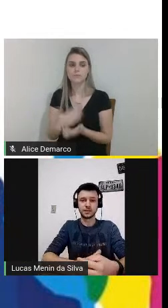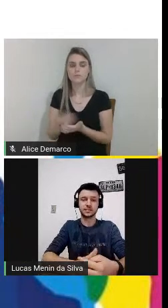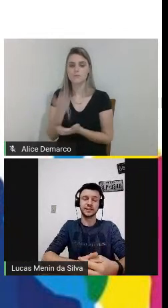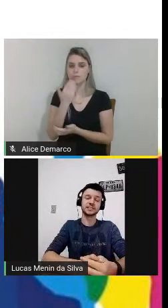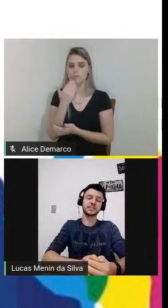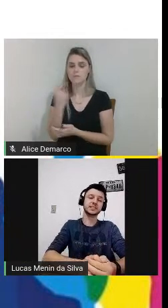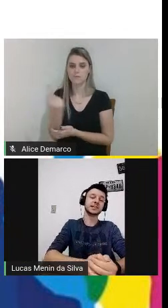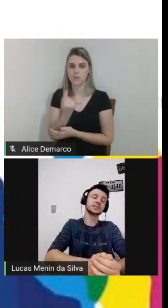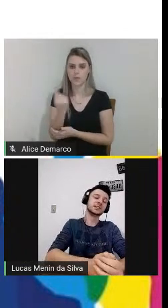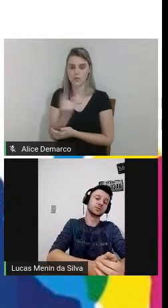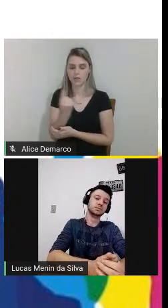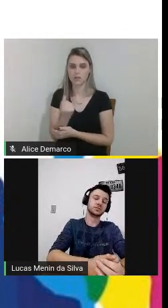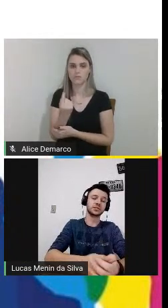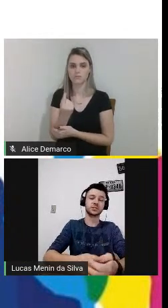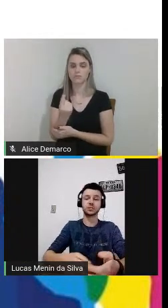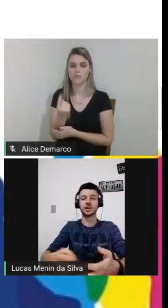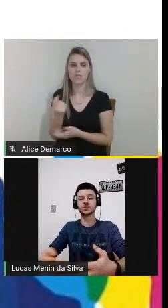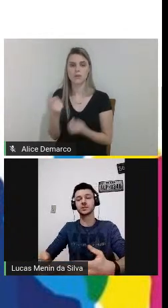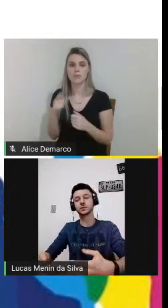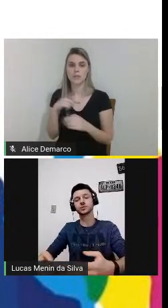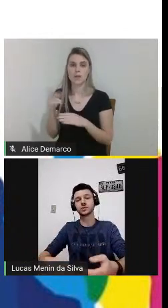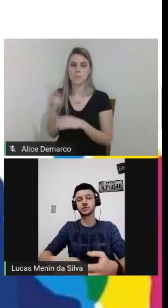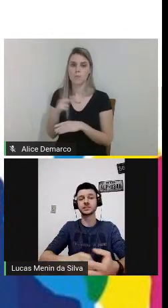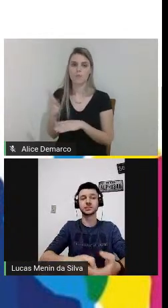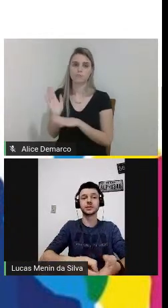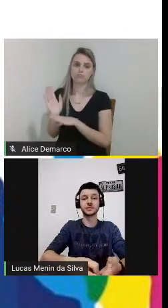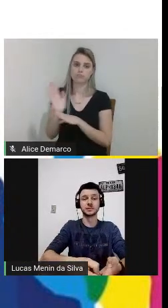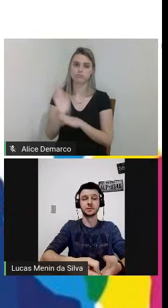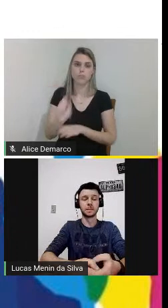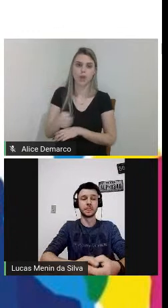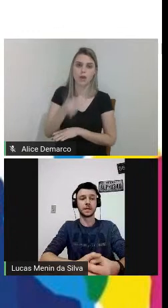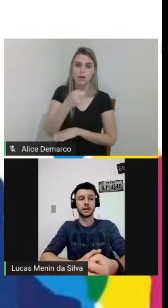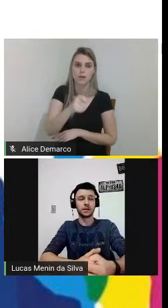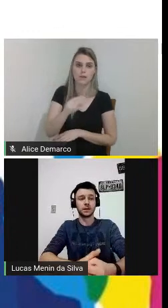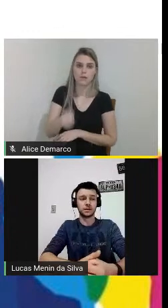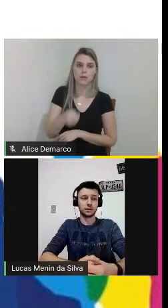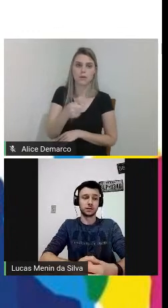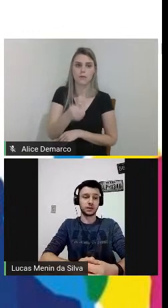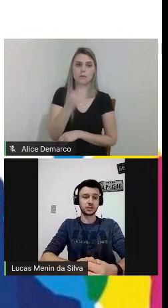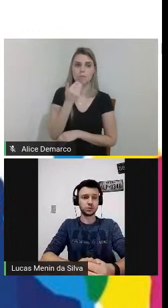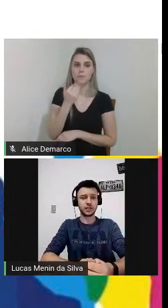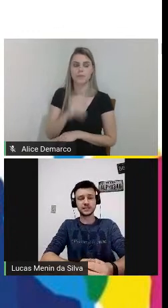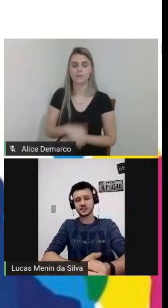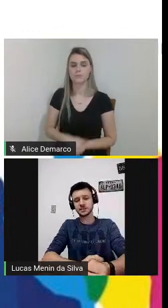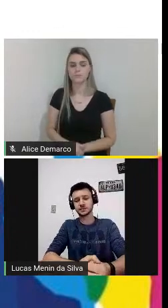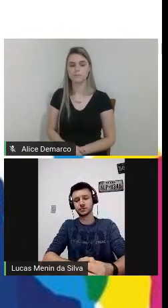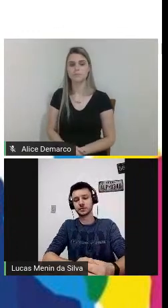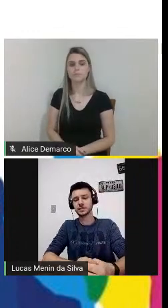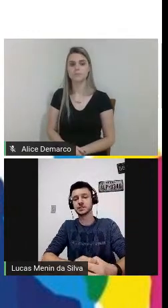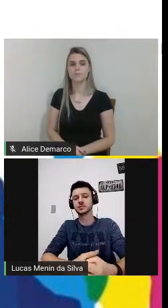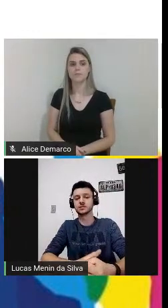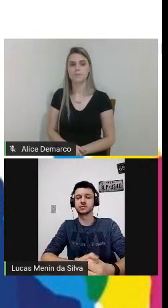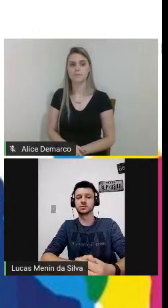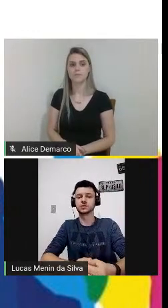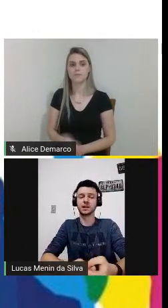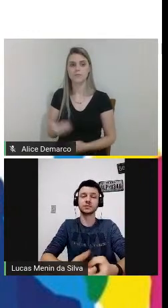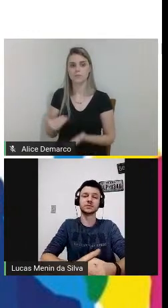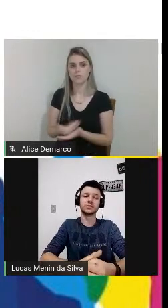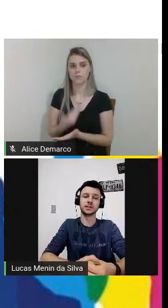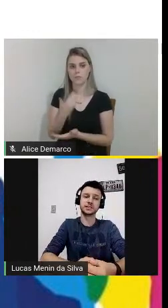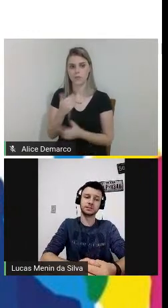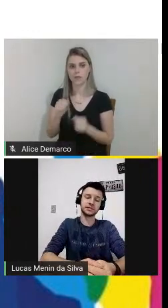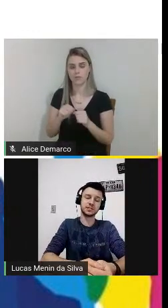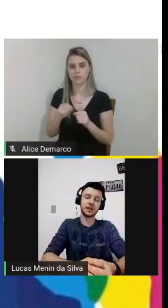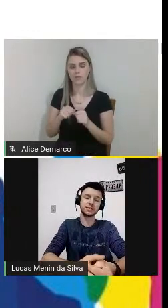sem a necessidade de ter um professor do lado o tempo todo auxiliando eles as colheres desenvolvidas nos